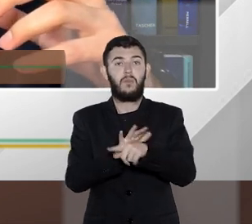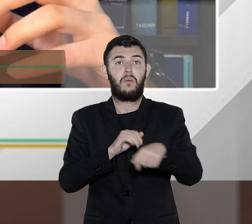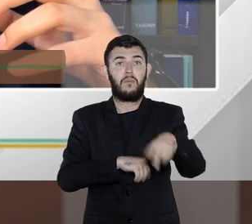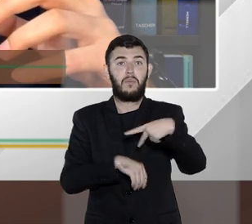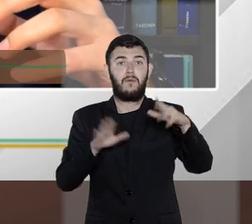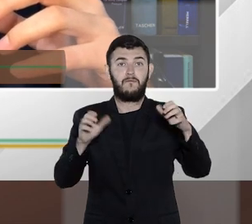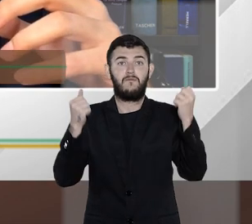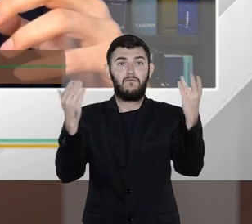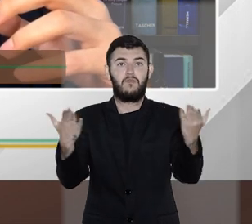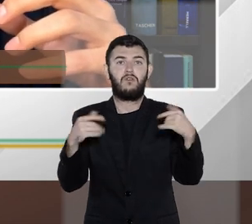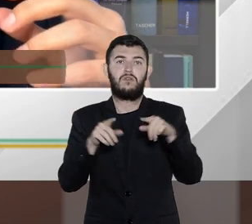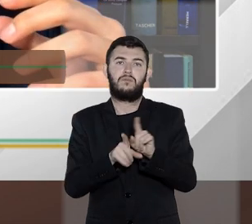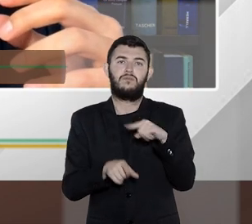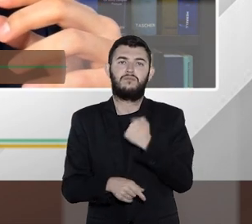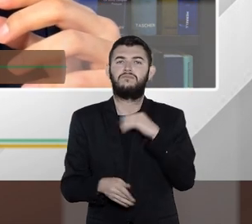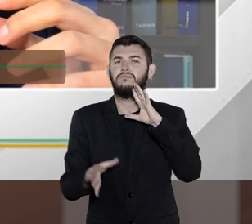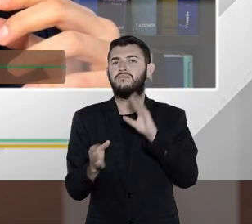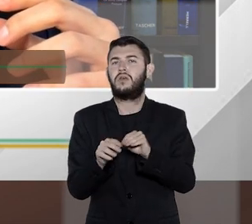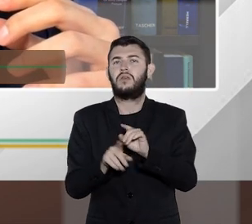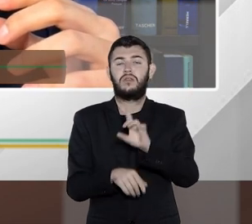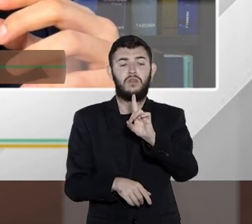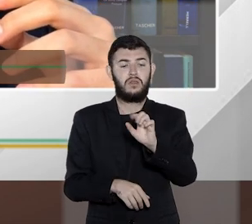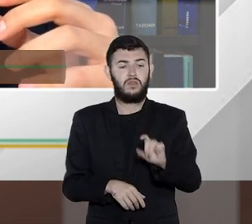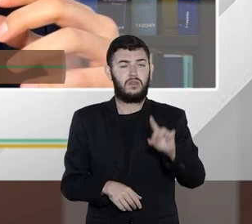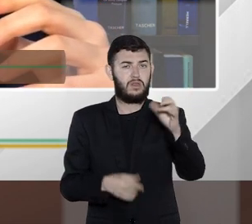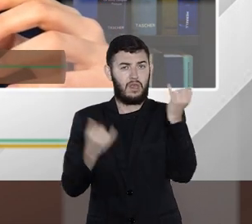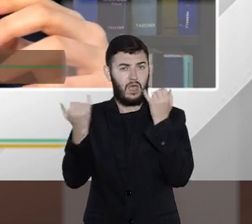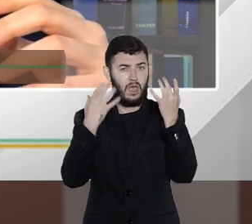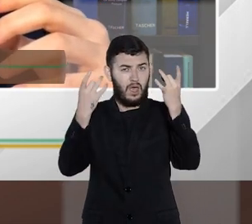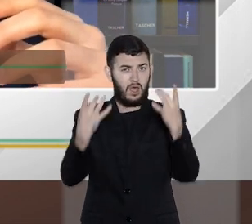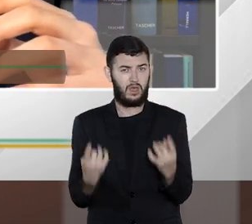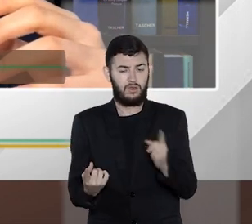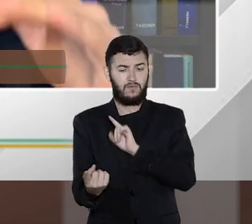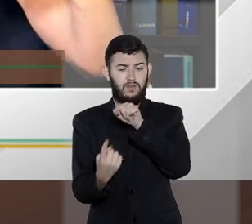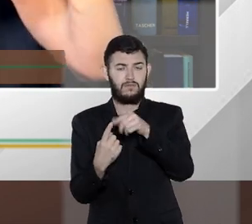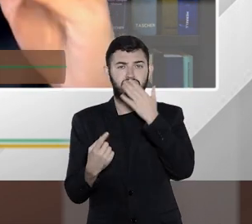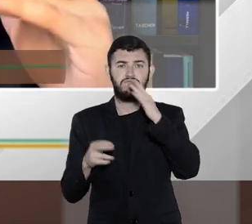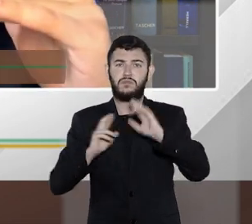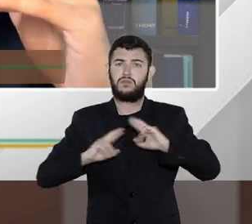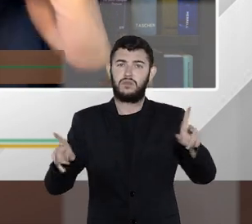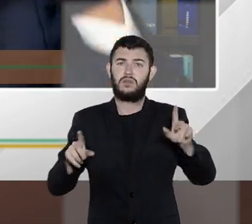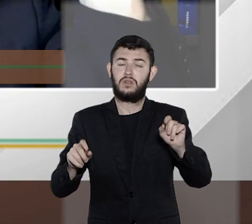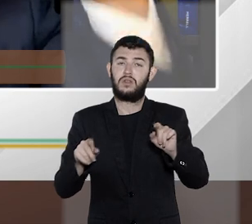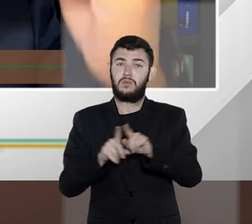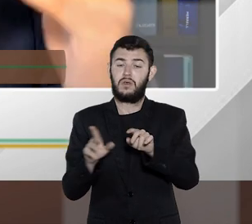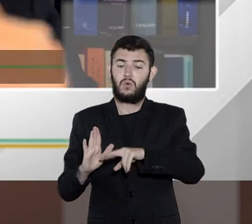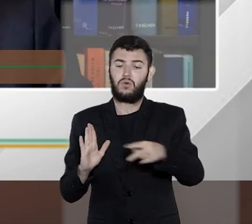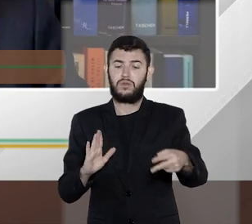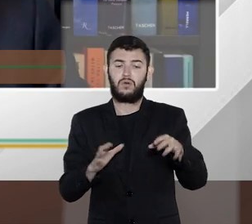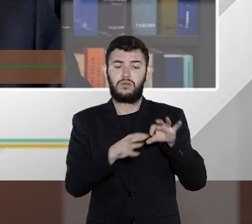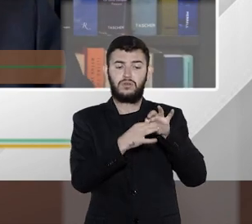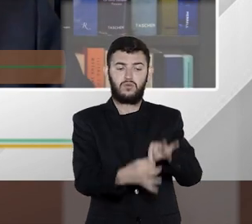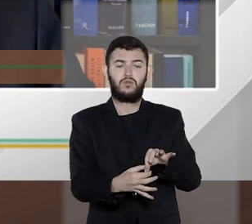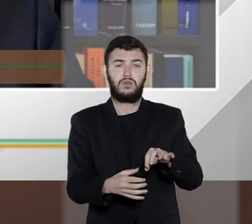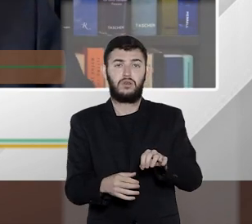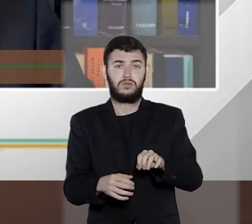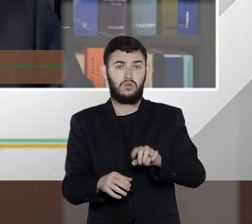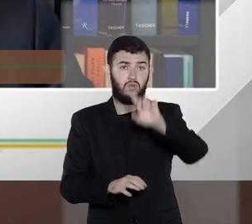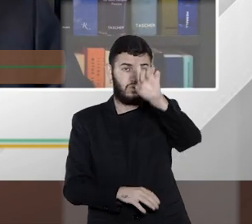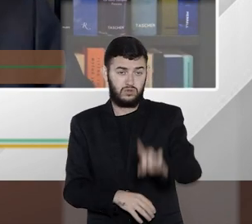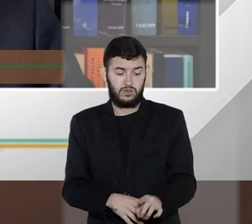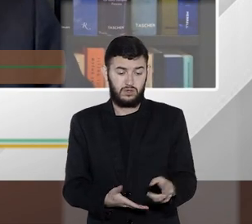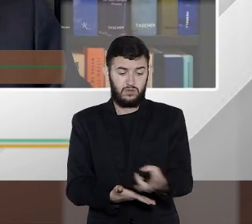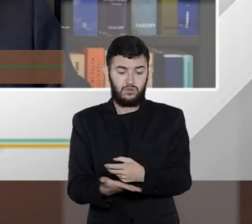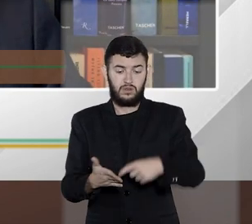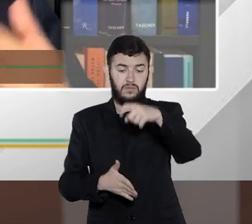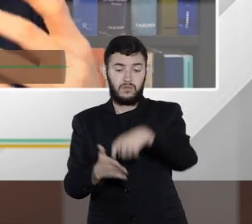múltiplos dados com finalidades diferentes e os seus reflexos no direito tributário talvez seja a segunda camada de